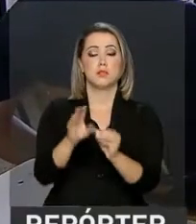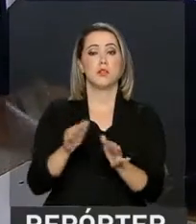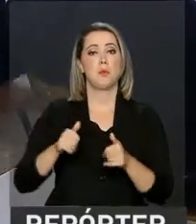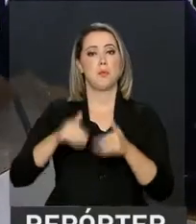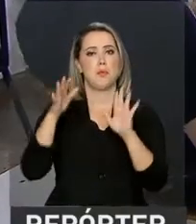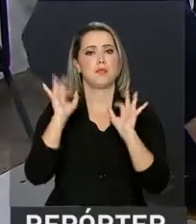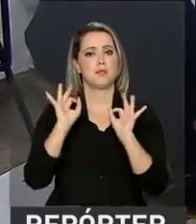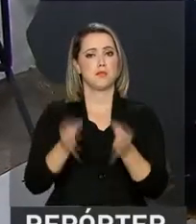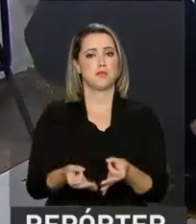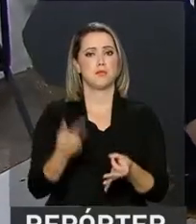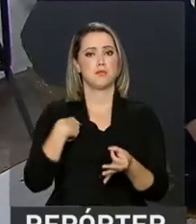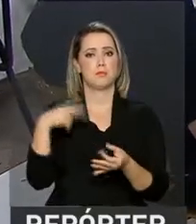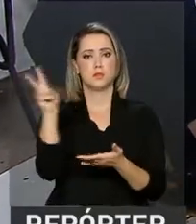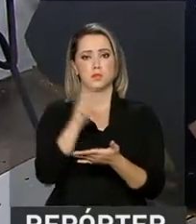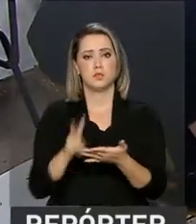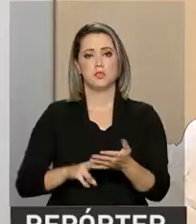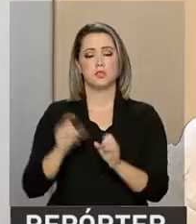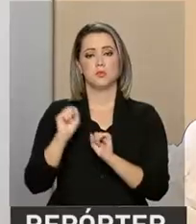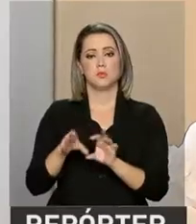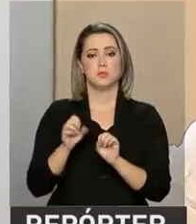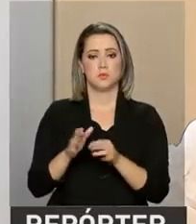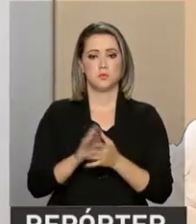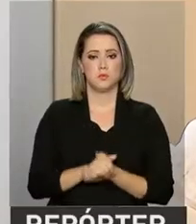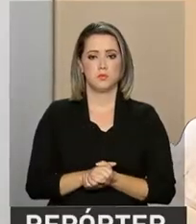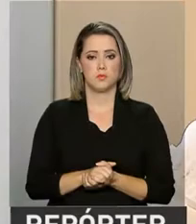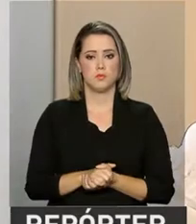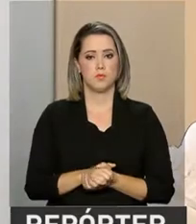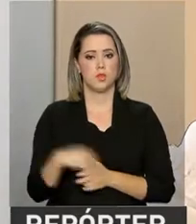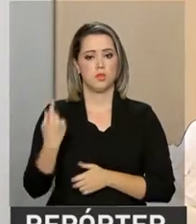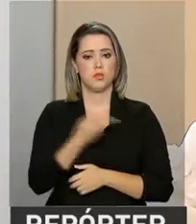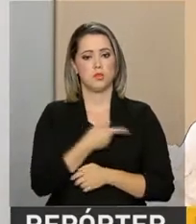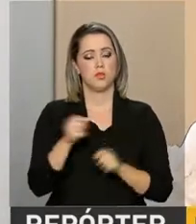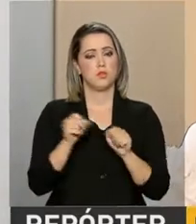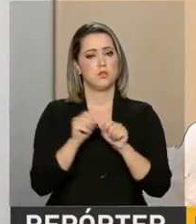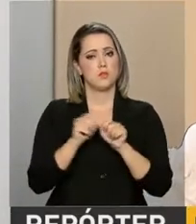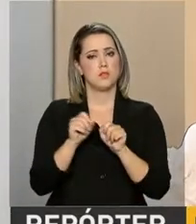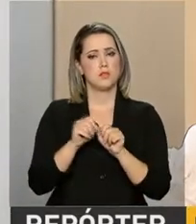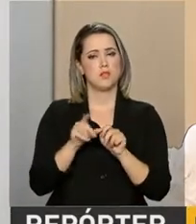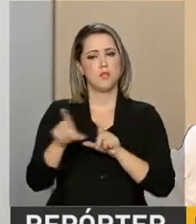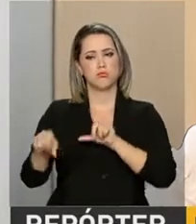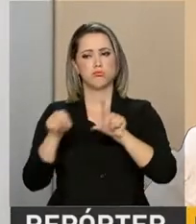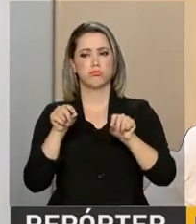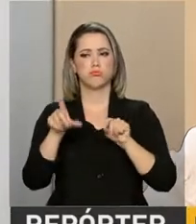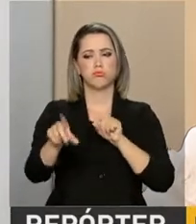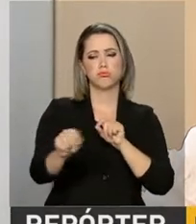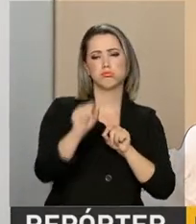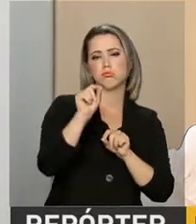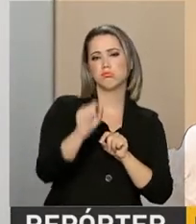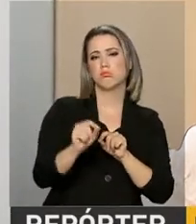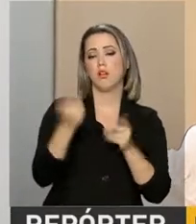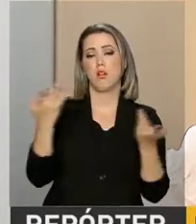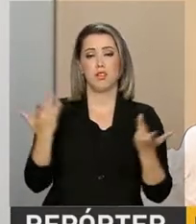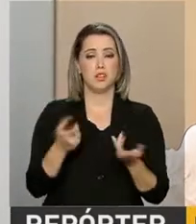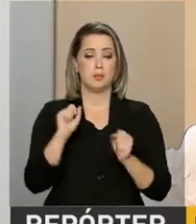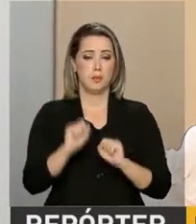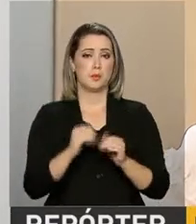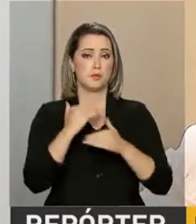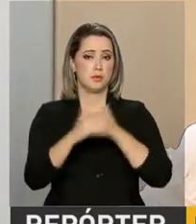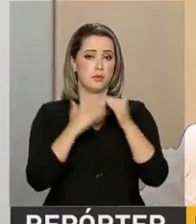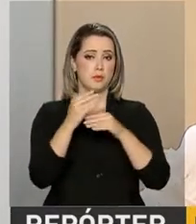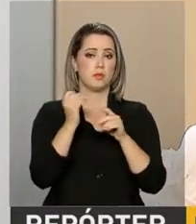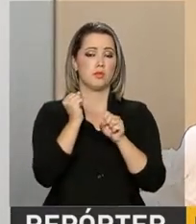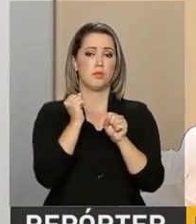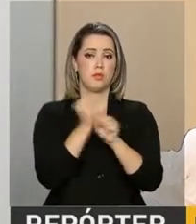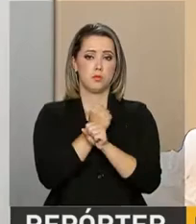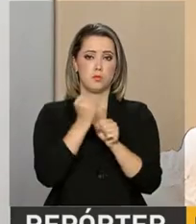mais precisão na análise do ensino. Fazíamos uma amostra do ensino médio e essa amostra nos permitia construir este